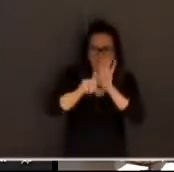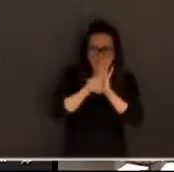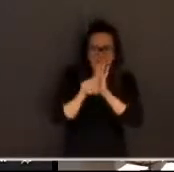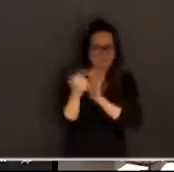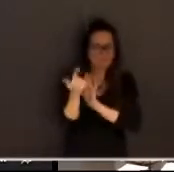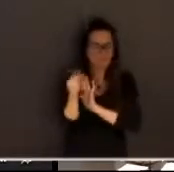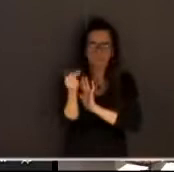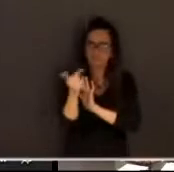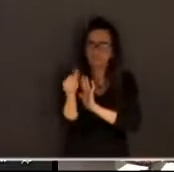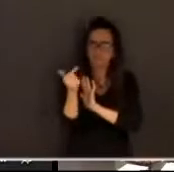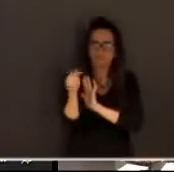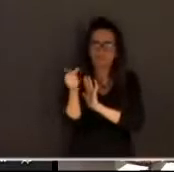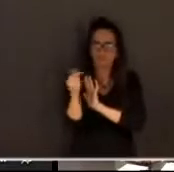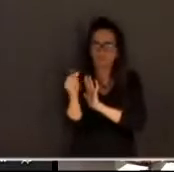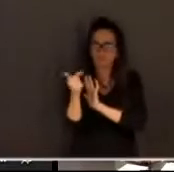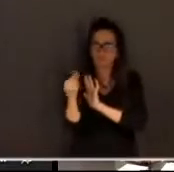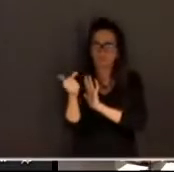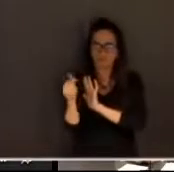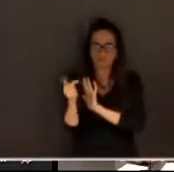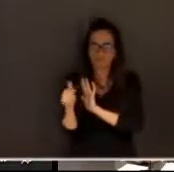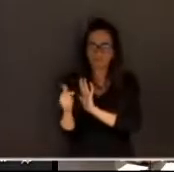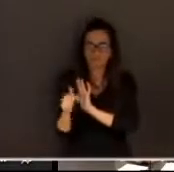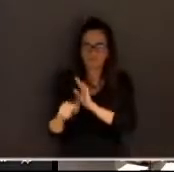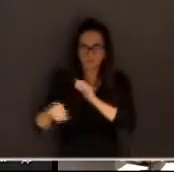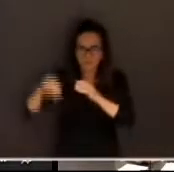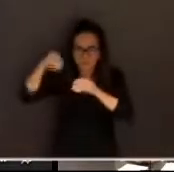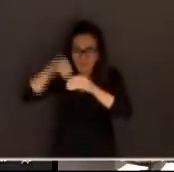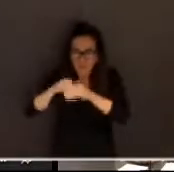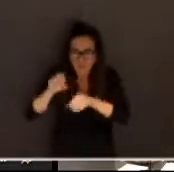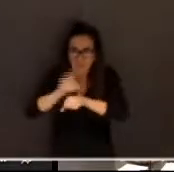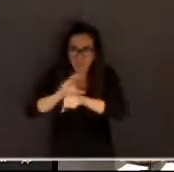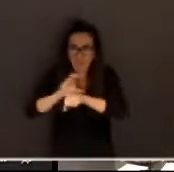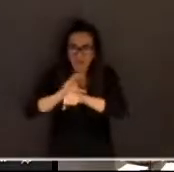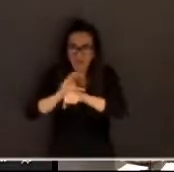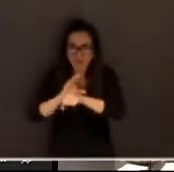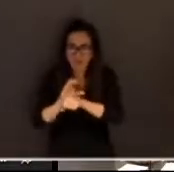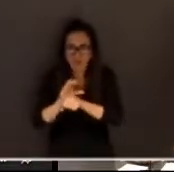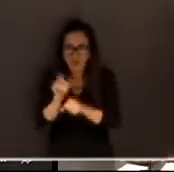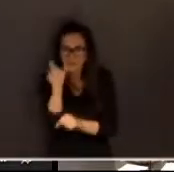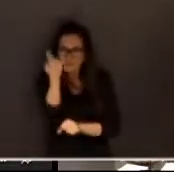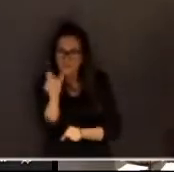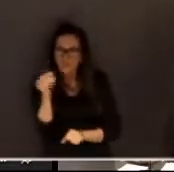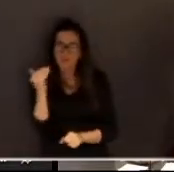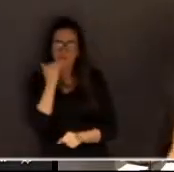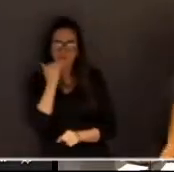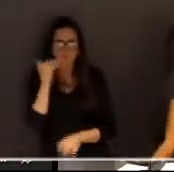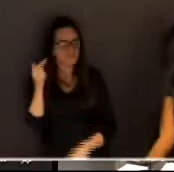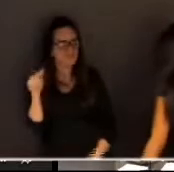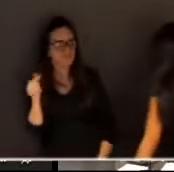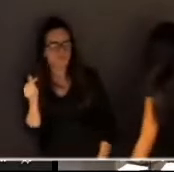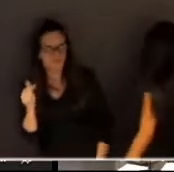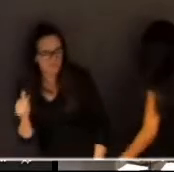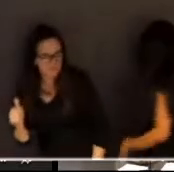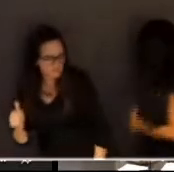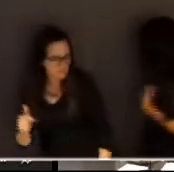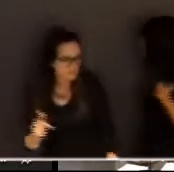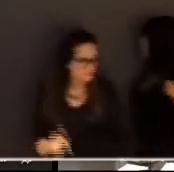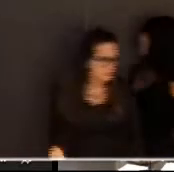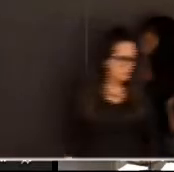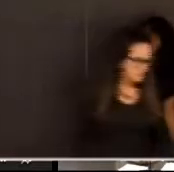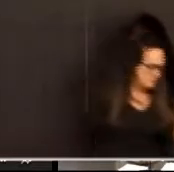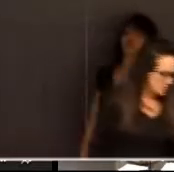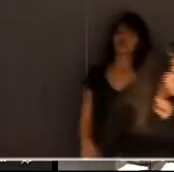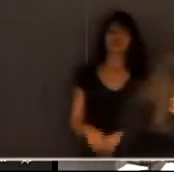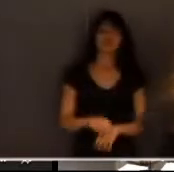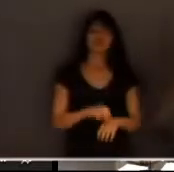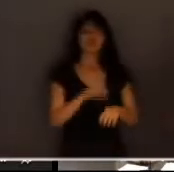mais razão não existem palavras inúteis na construção federal o artigo quinto caput da construção federal diz que